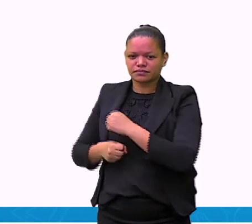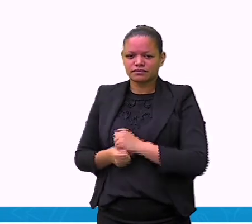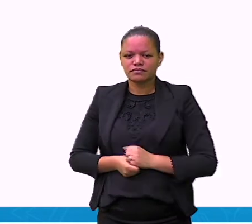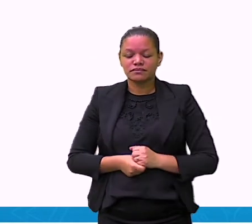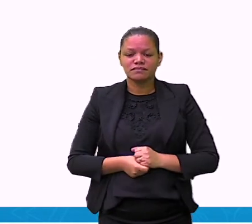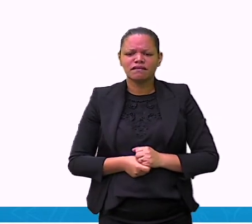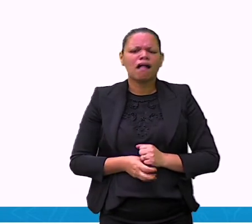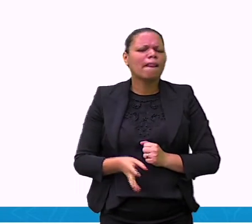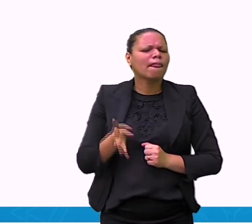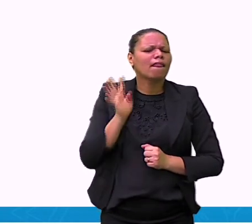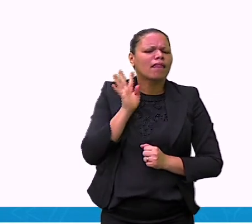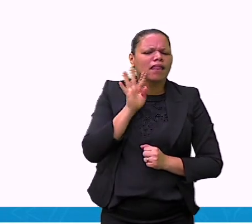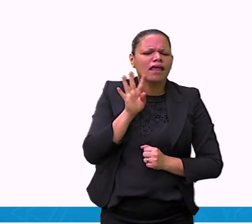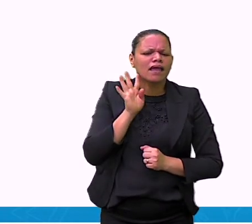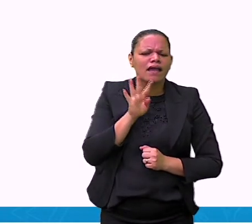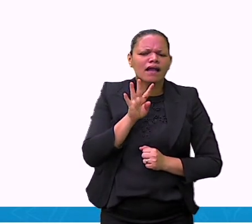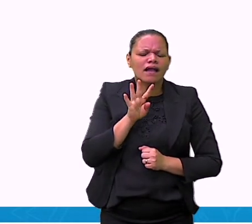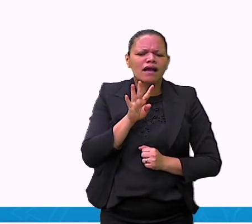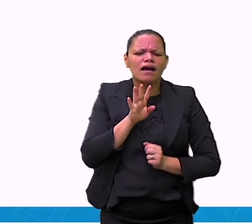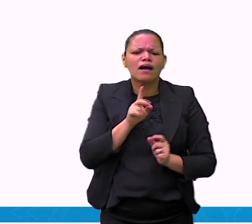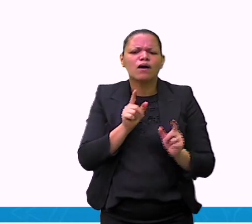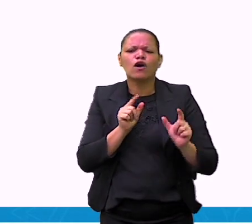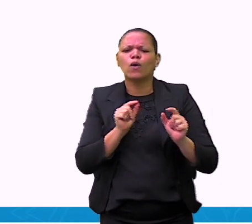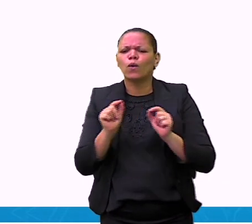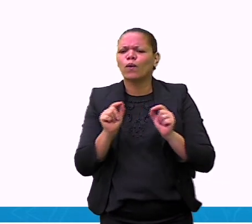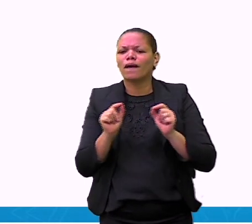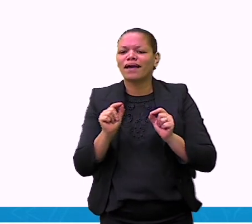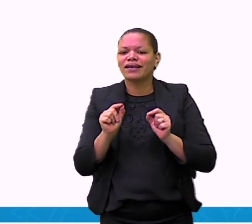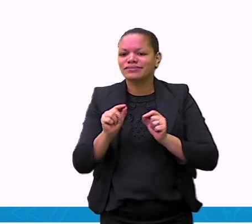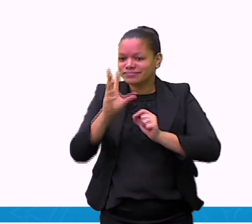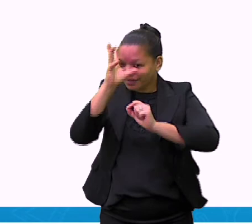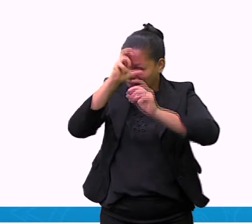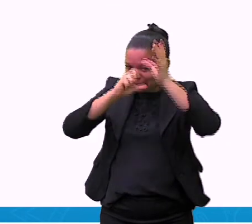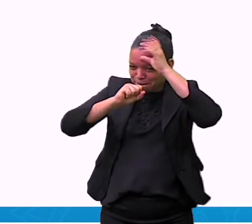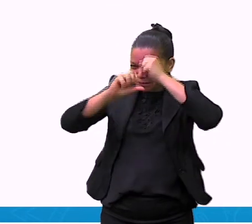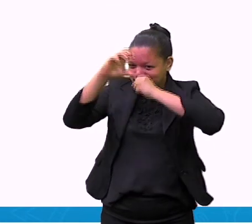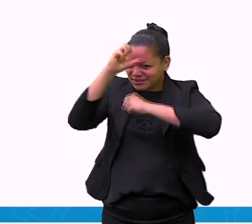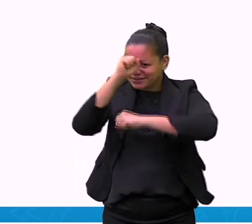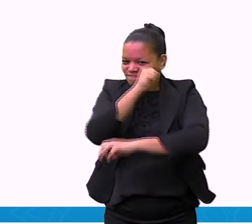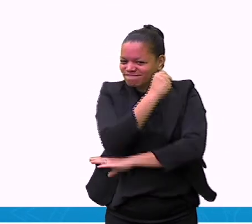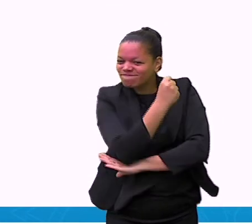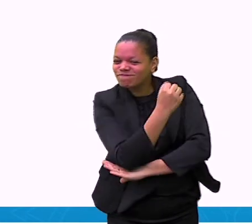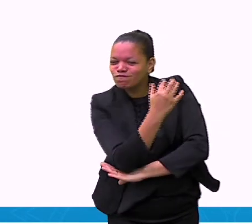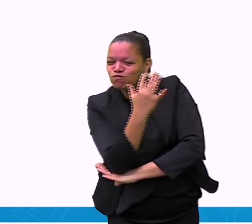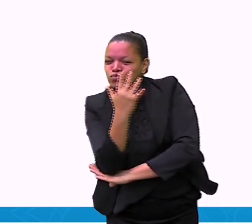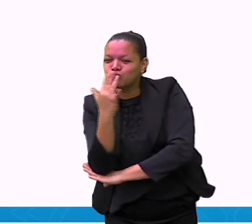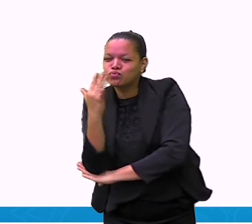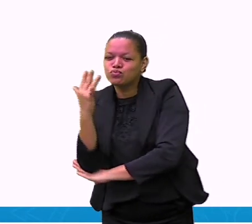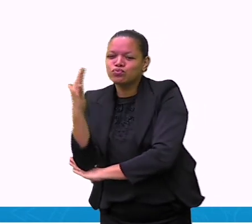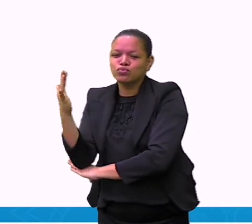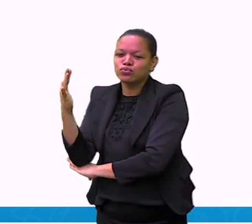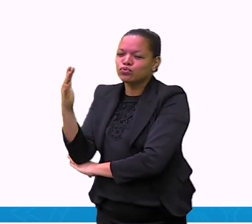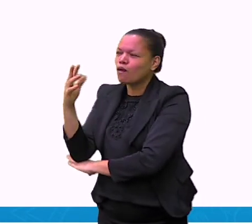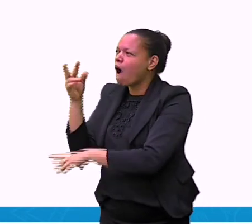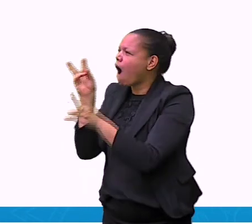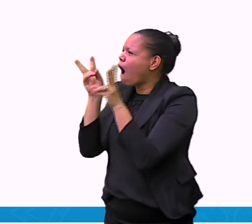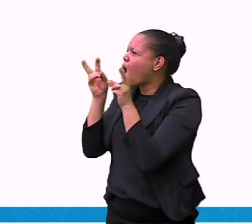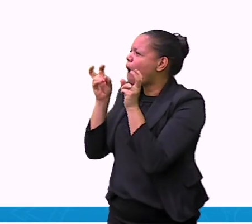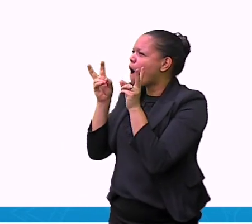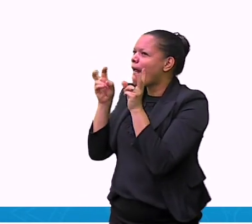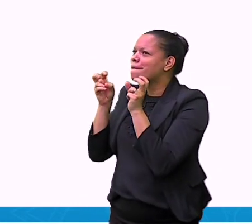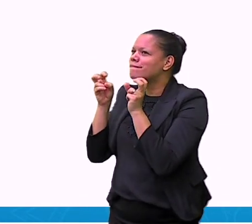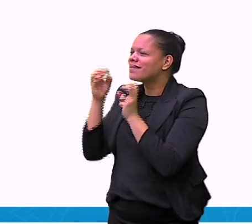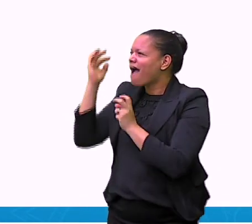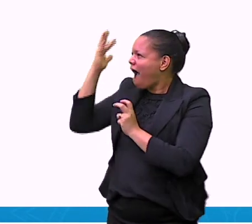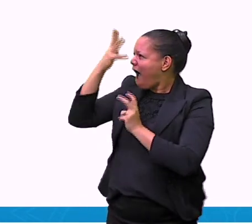tudo isso é aprender com a natureza e observar a beleza. Cada espécie